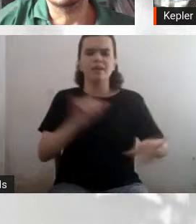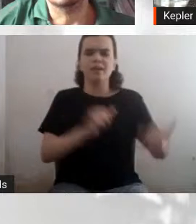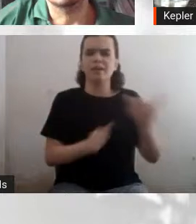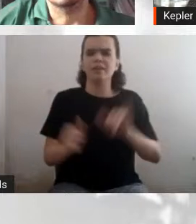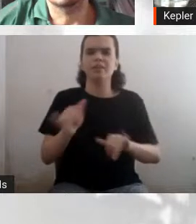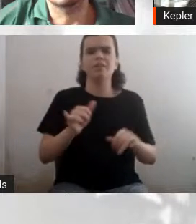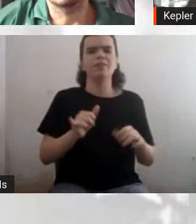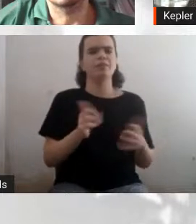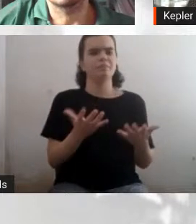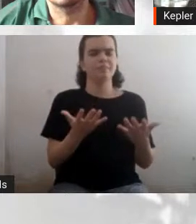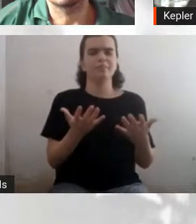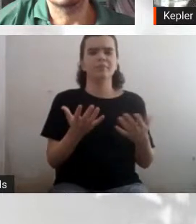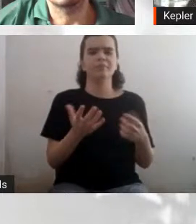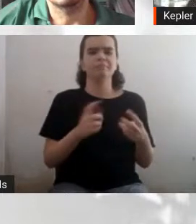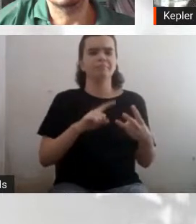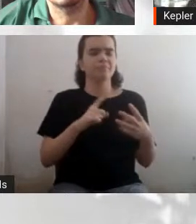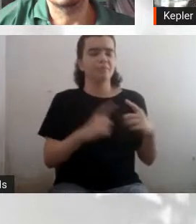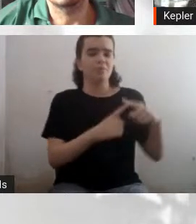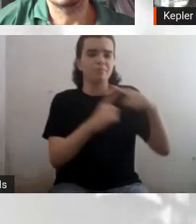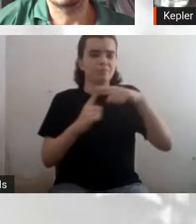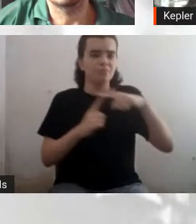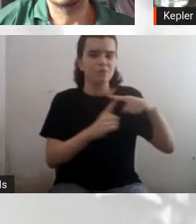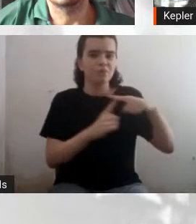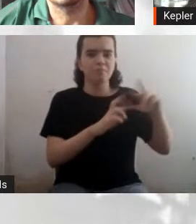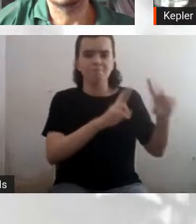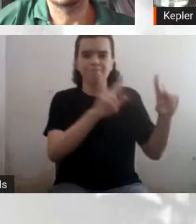atômica, física nuclear, e